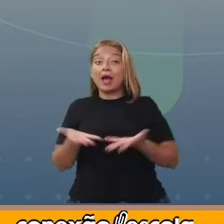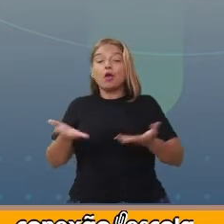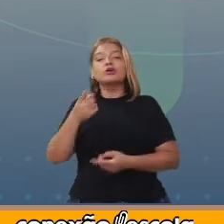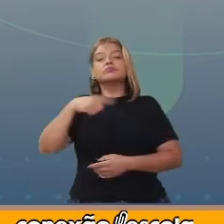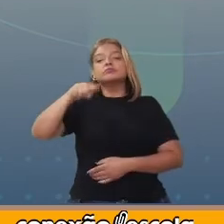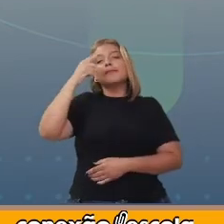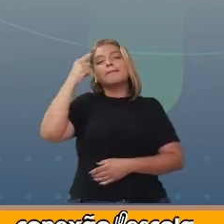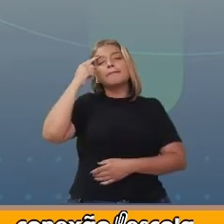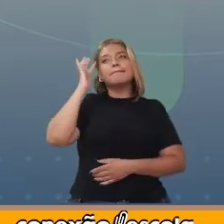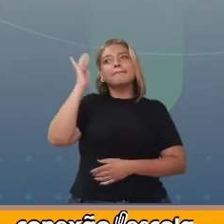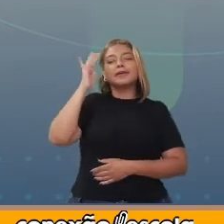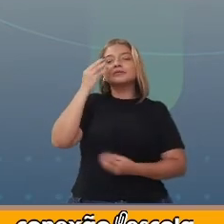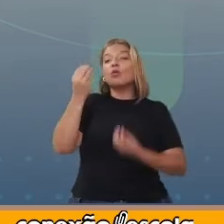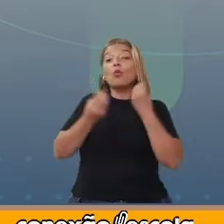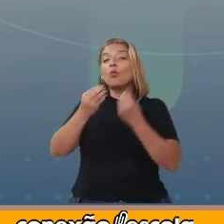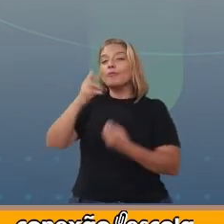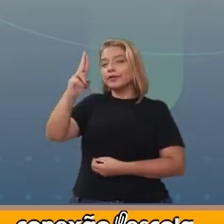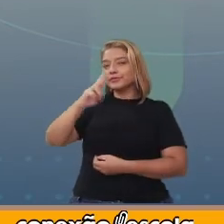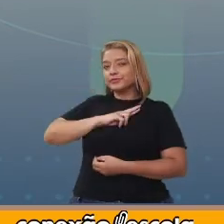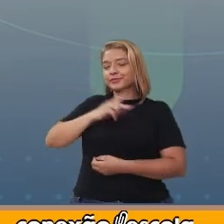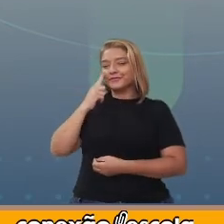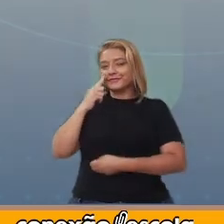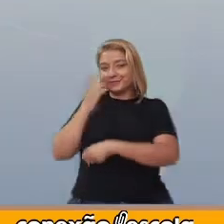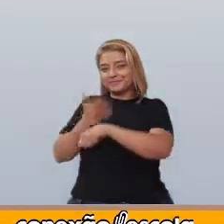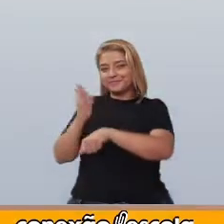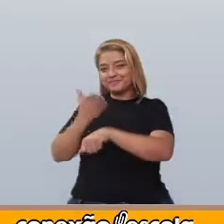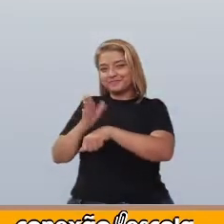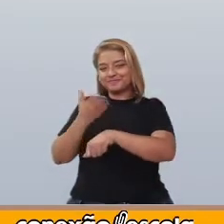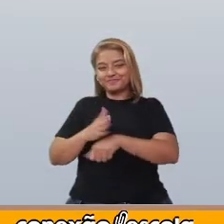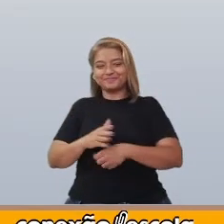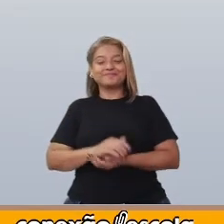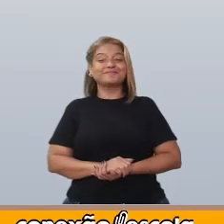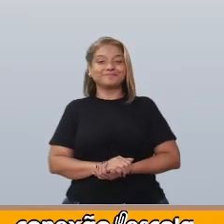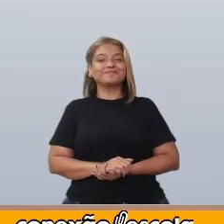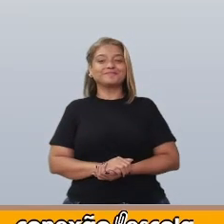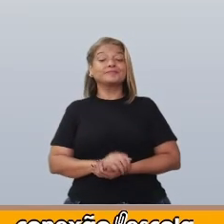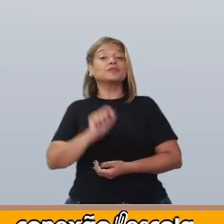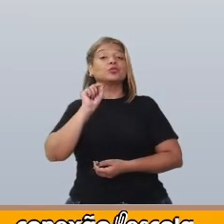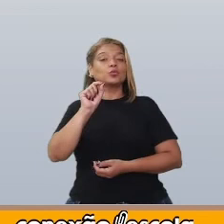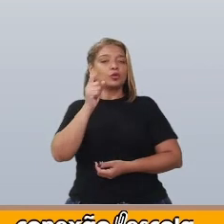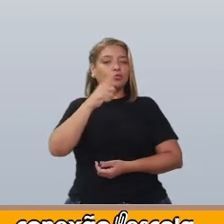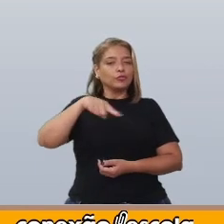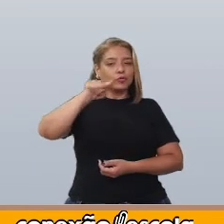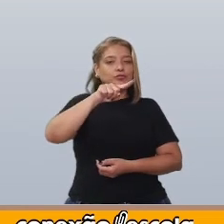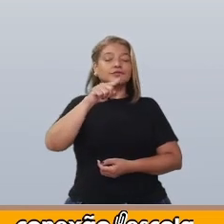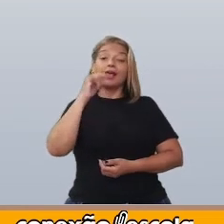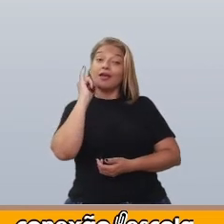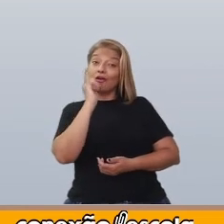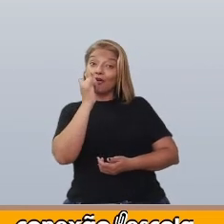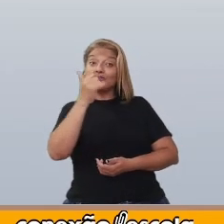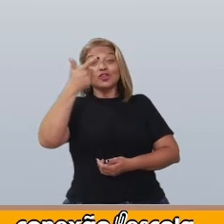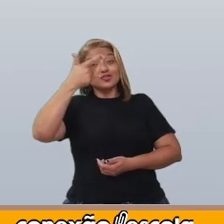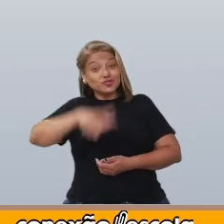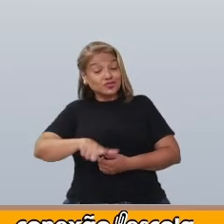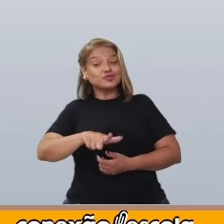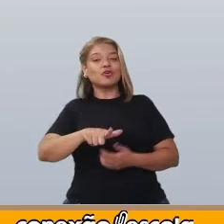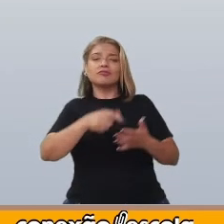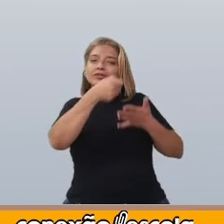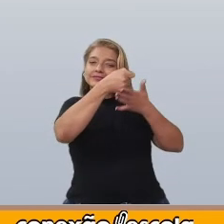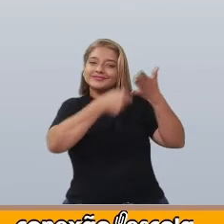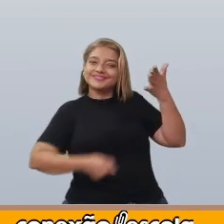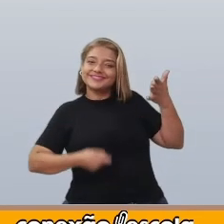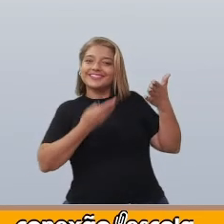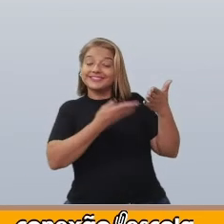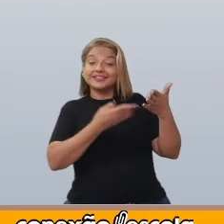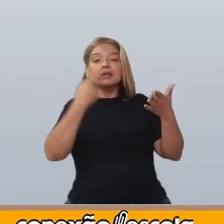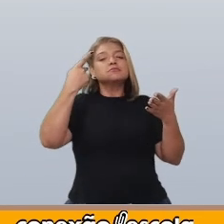pensar e responder. Vamos praticar. Que tal recontar o conto, os sete corpos, com